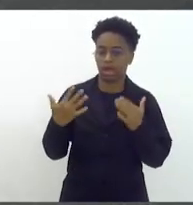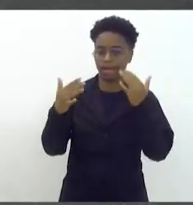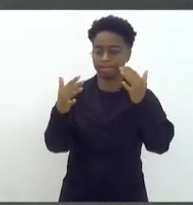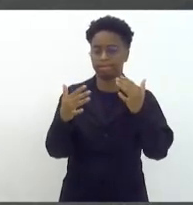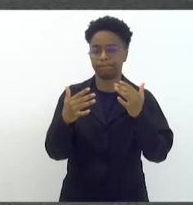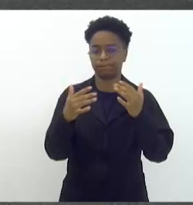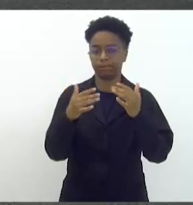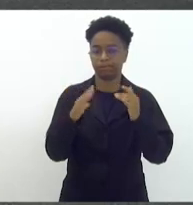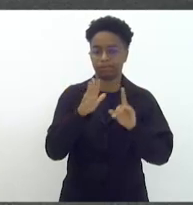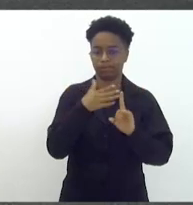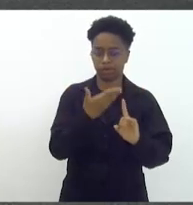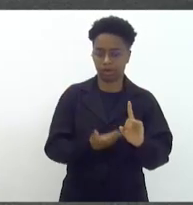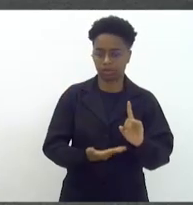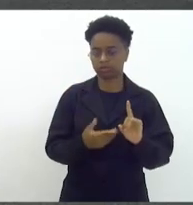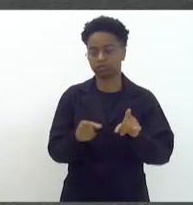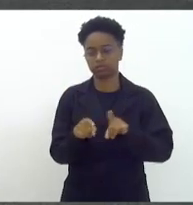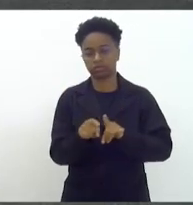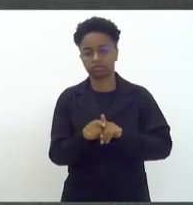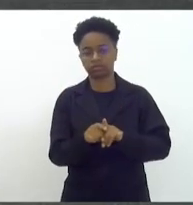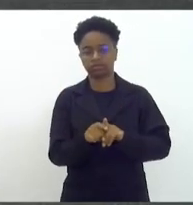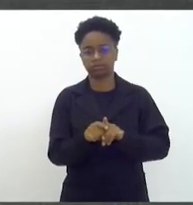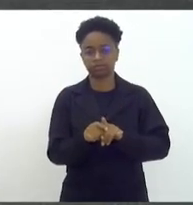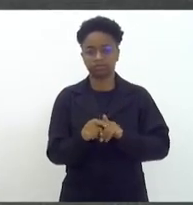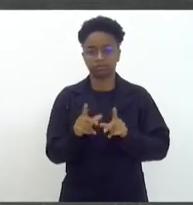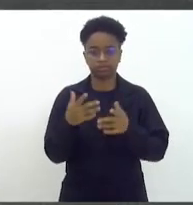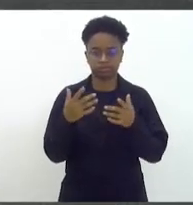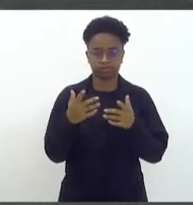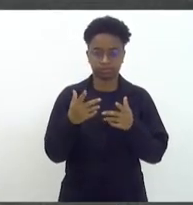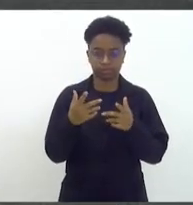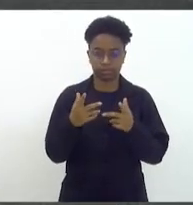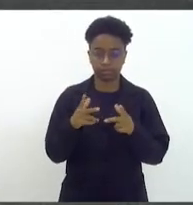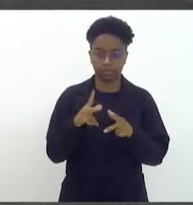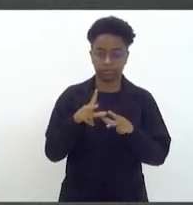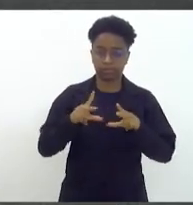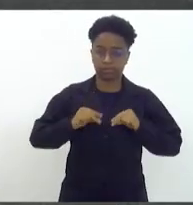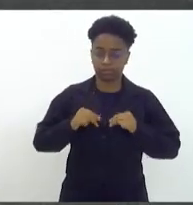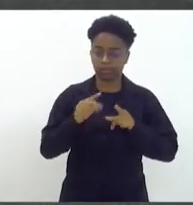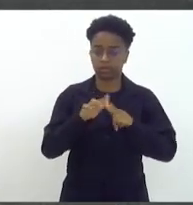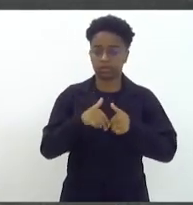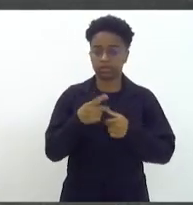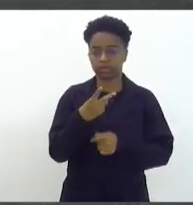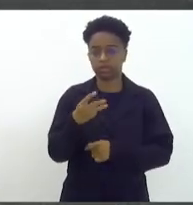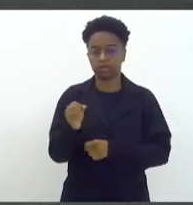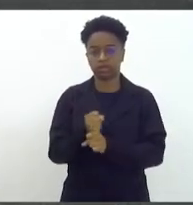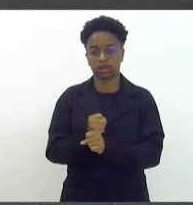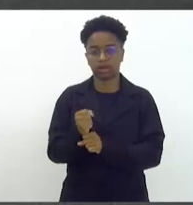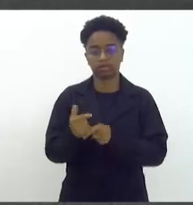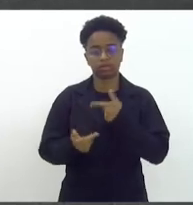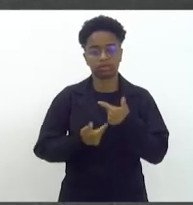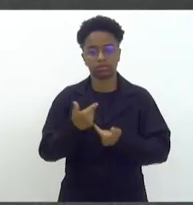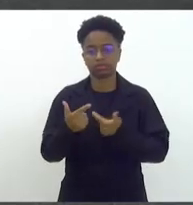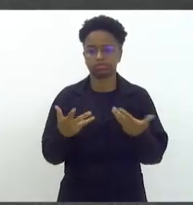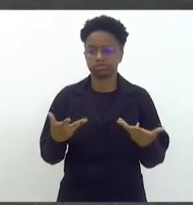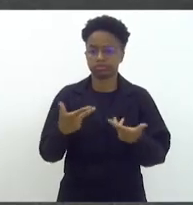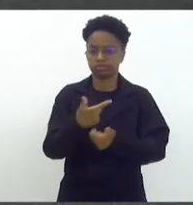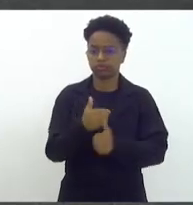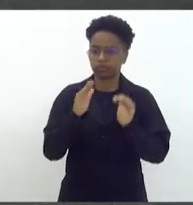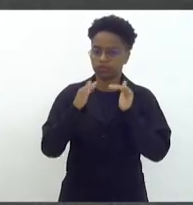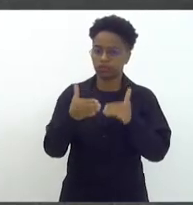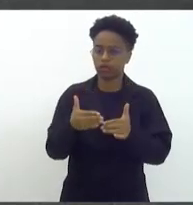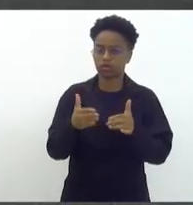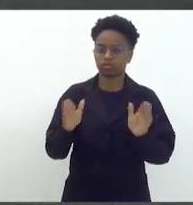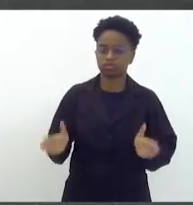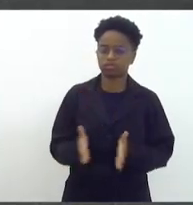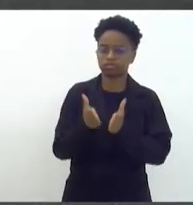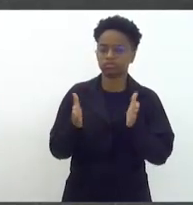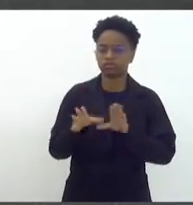e congratulações à Universidade Estadual do Norte Fluminense, UENF, pelos 30 anos de excelente trabalho vocacionado a formar cientistas.